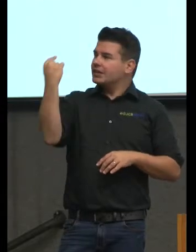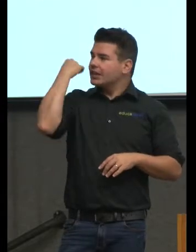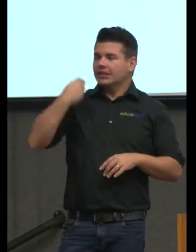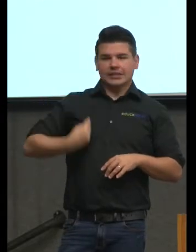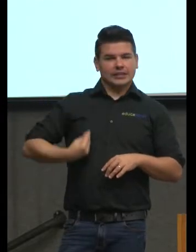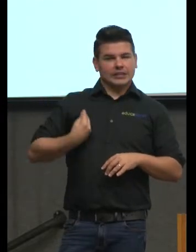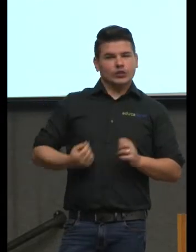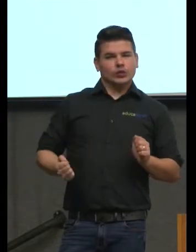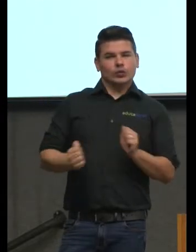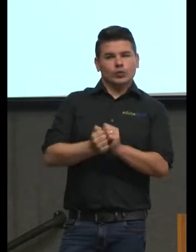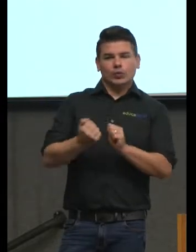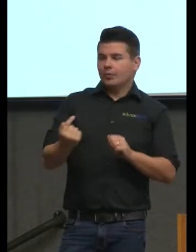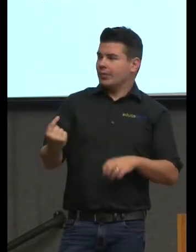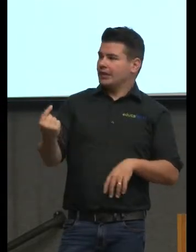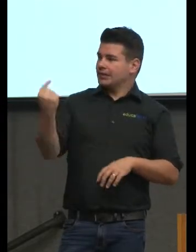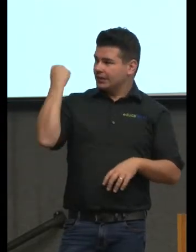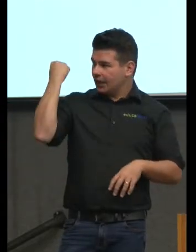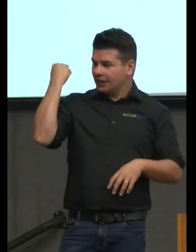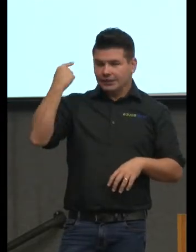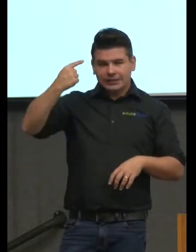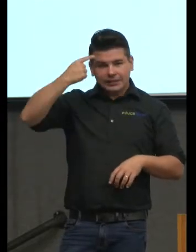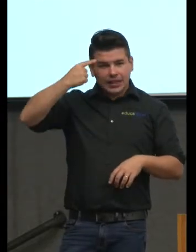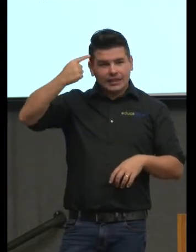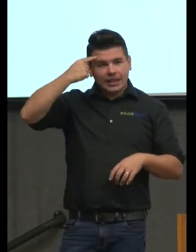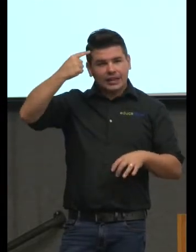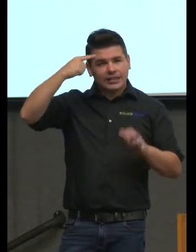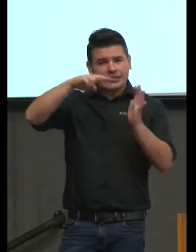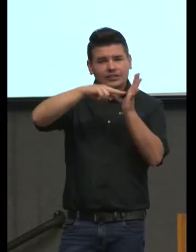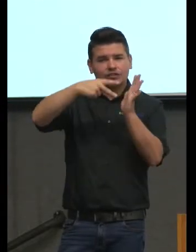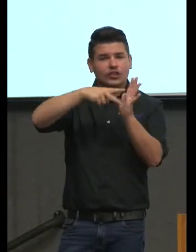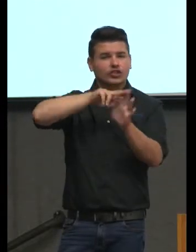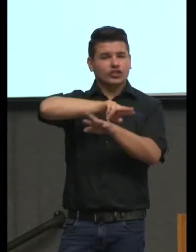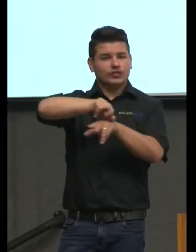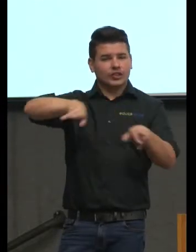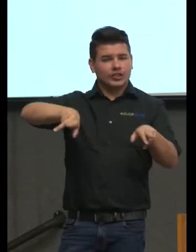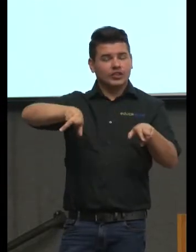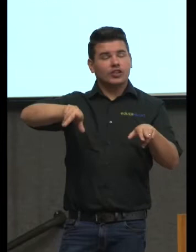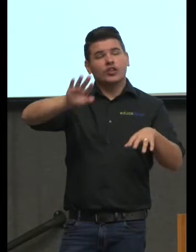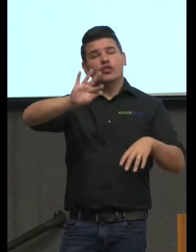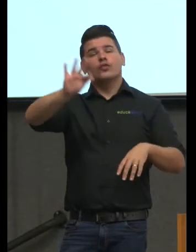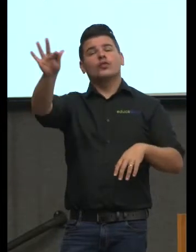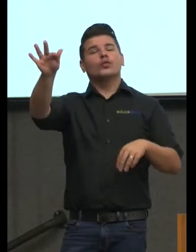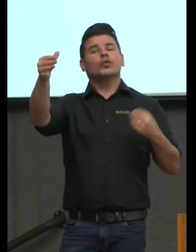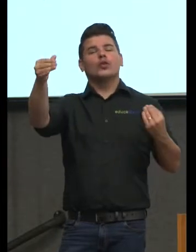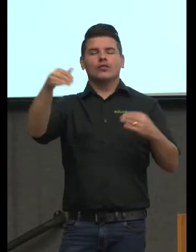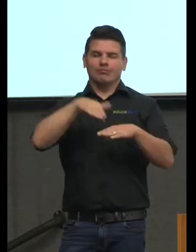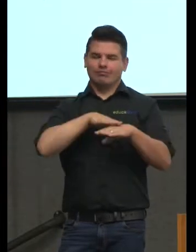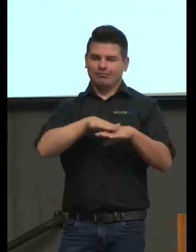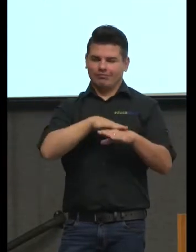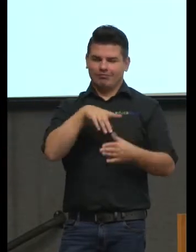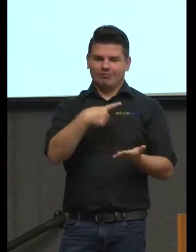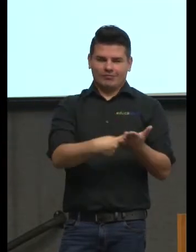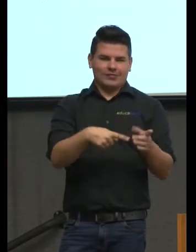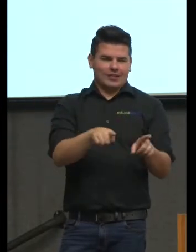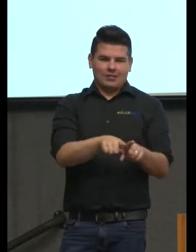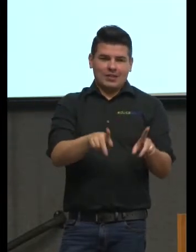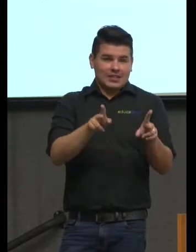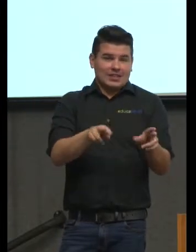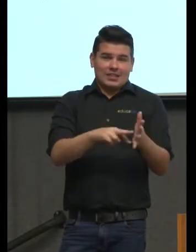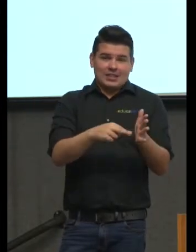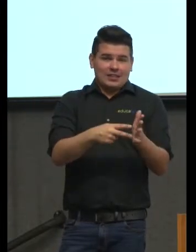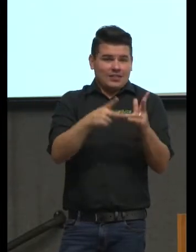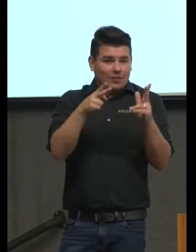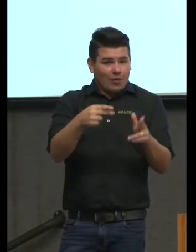passado ressignifica o passado e conversa com o futuro isso é pensar